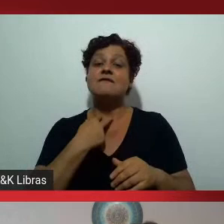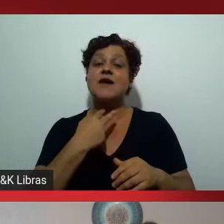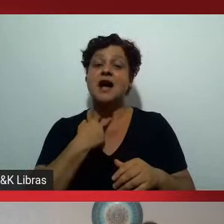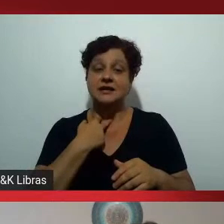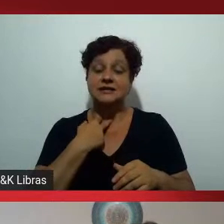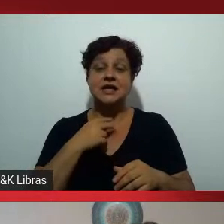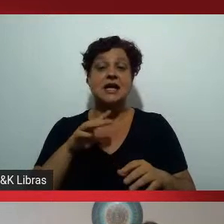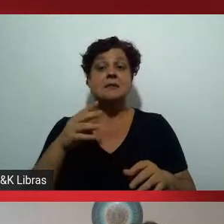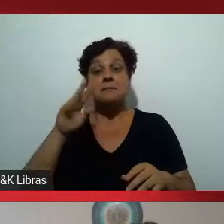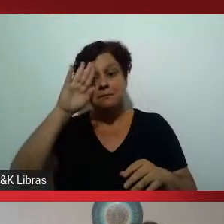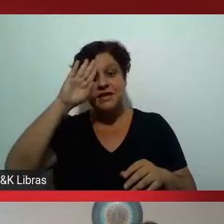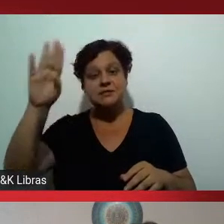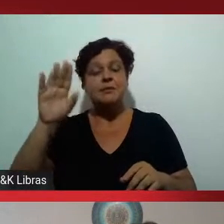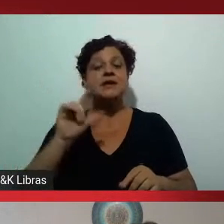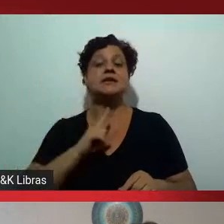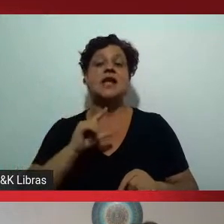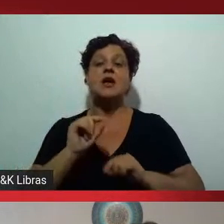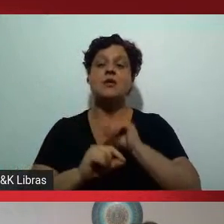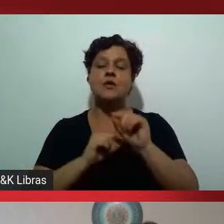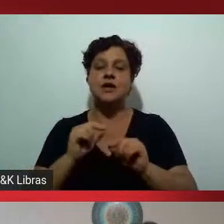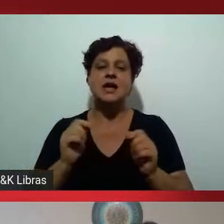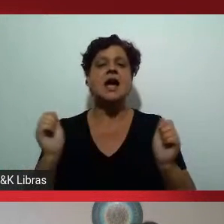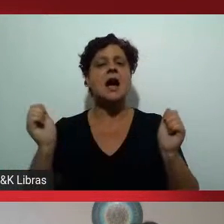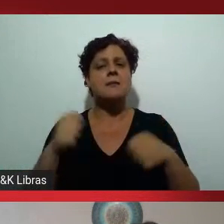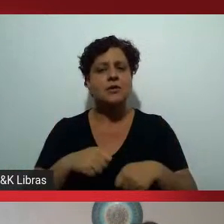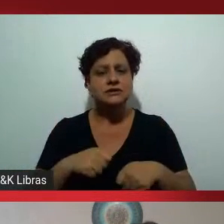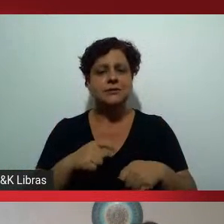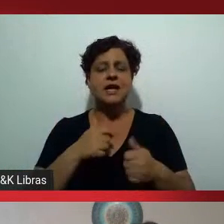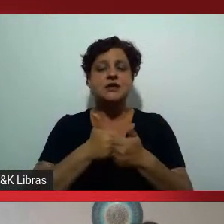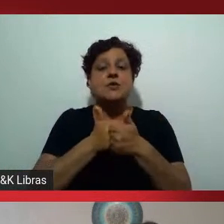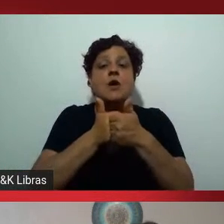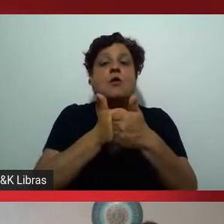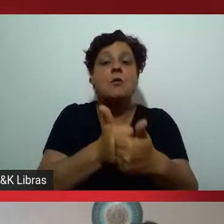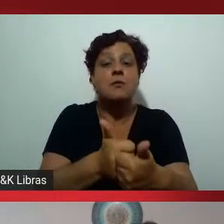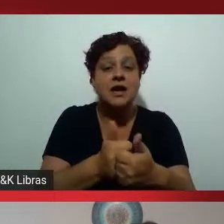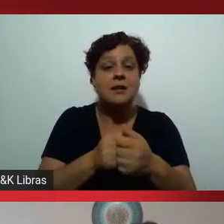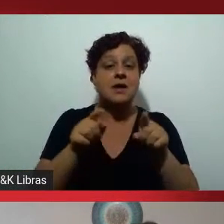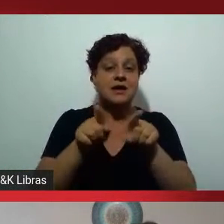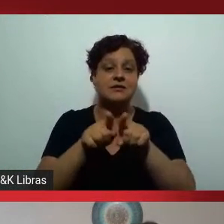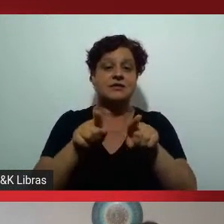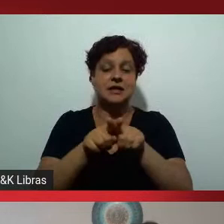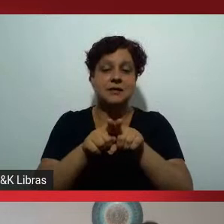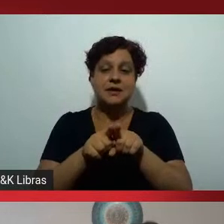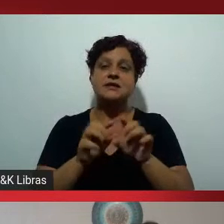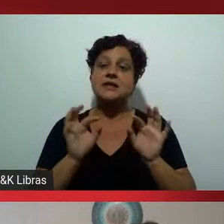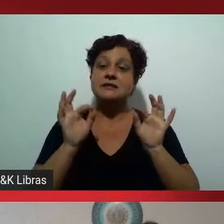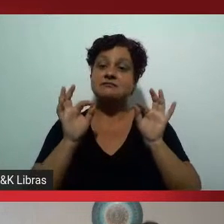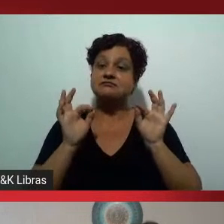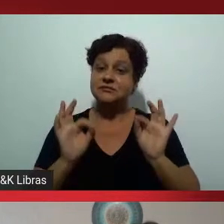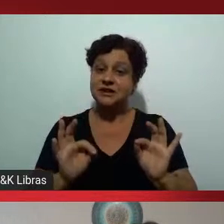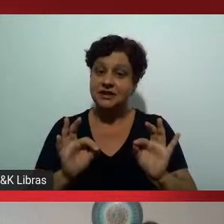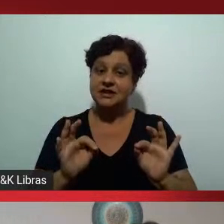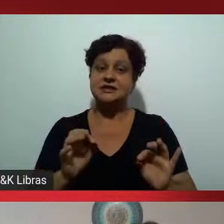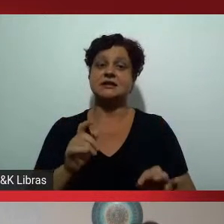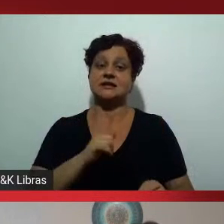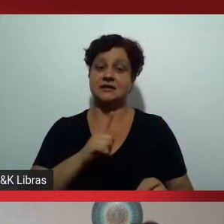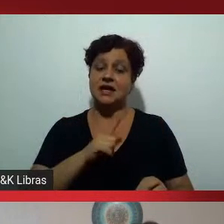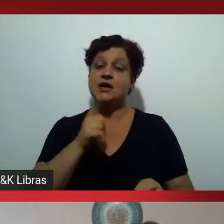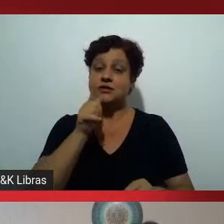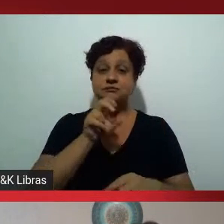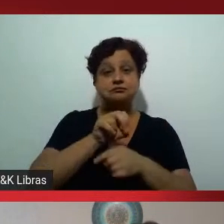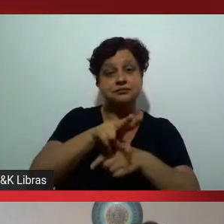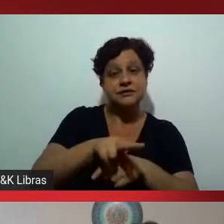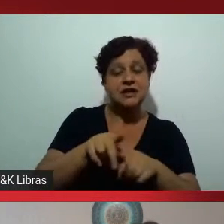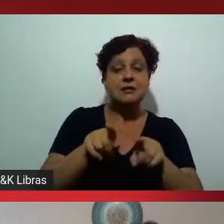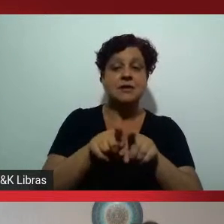exclusivamente, tenham a possibilidade de um acompanhamento que garante não só a inclusão, mas